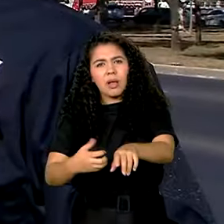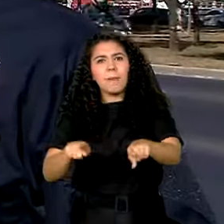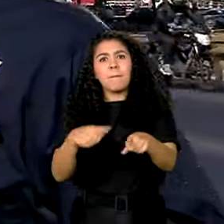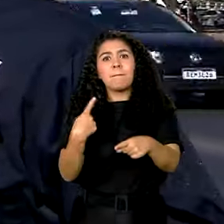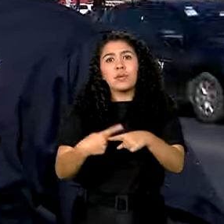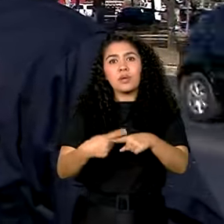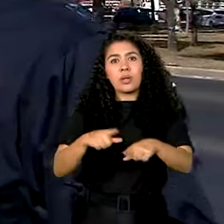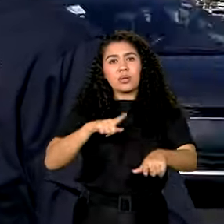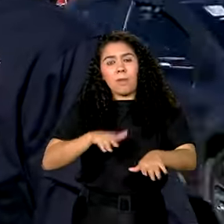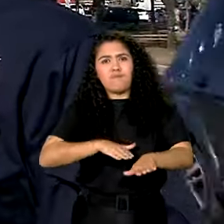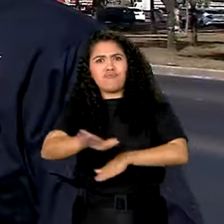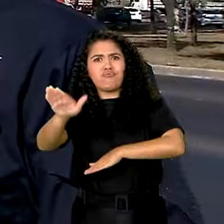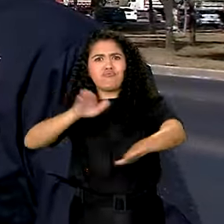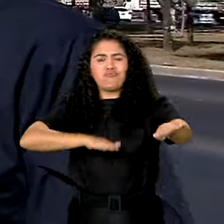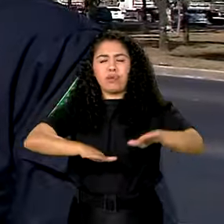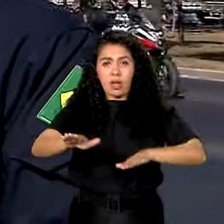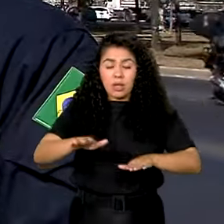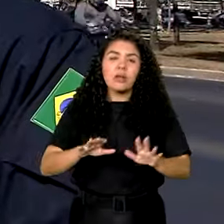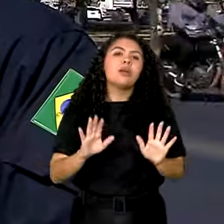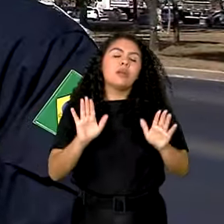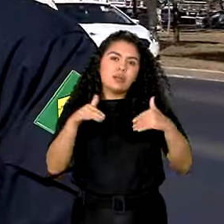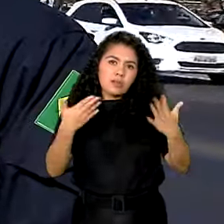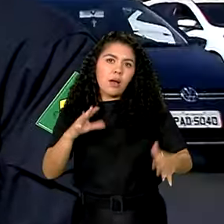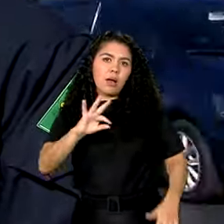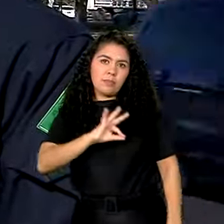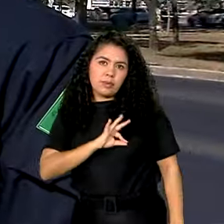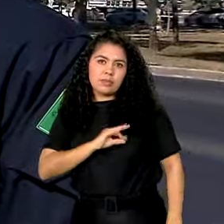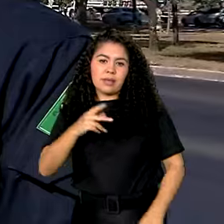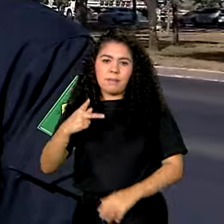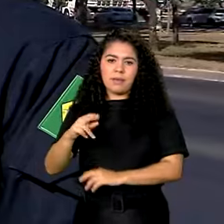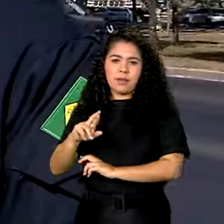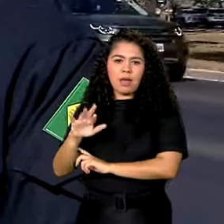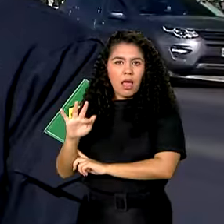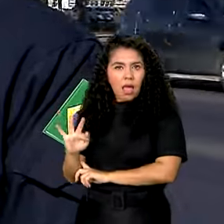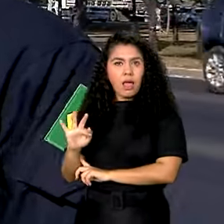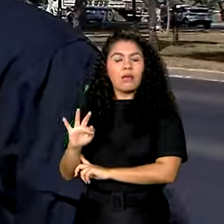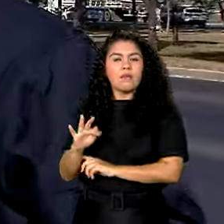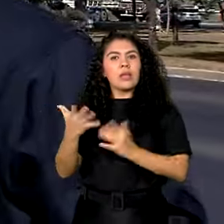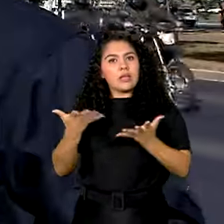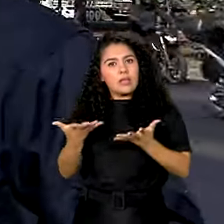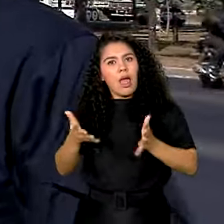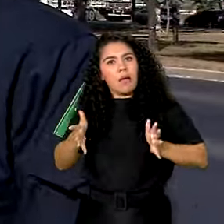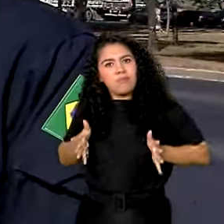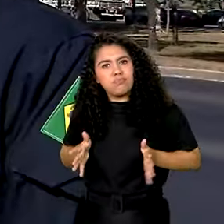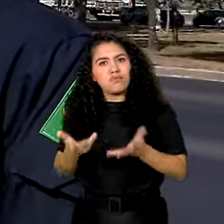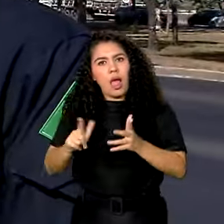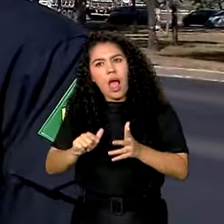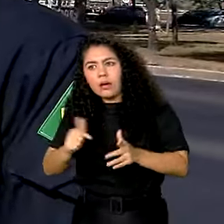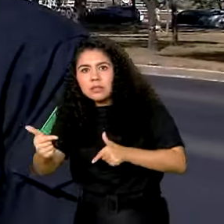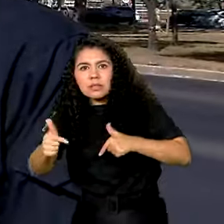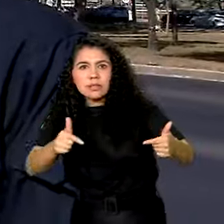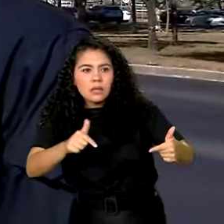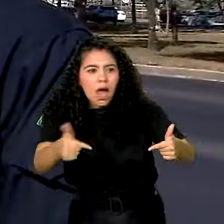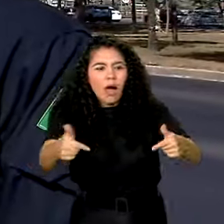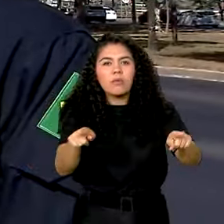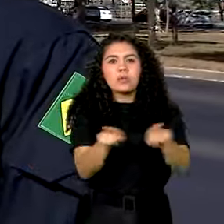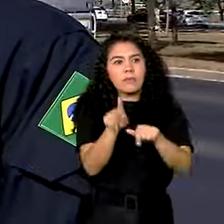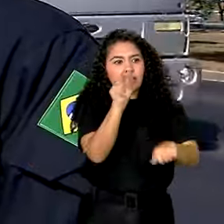passageiros mais acentuados. Então a Polícia Rodoviária Federal, sabendo disso, promove ações tanto de educação quanto de fiscalização.